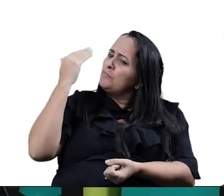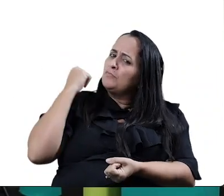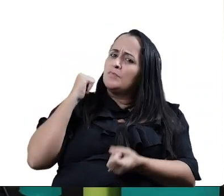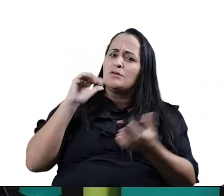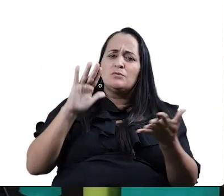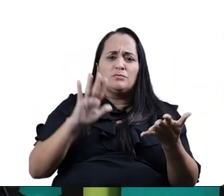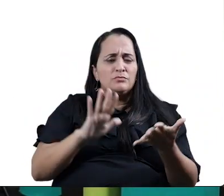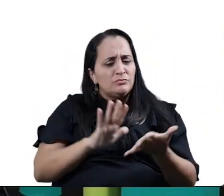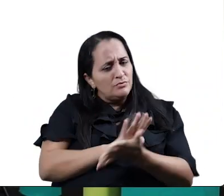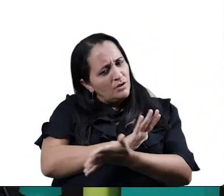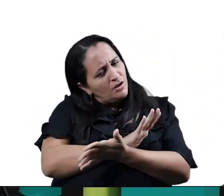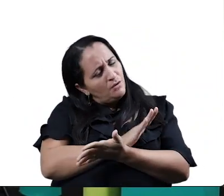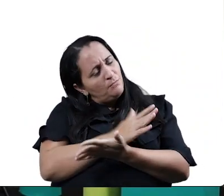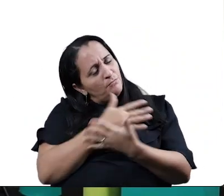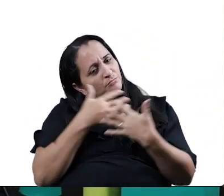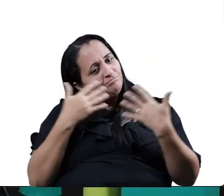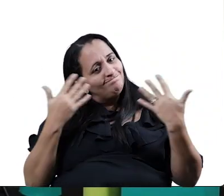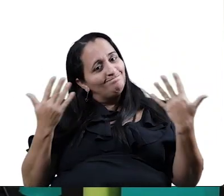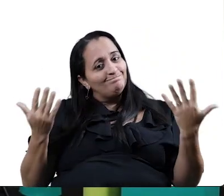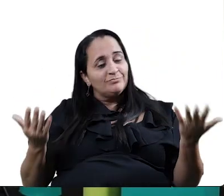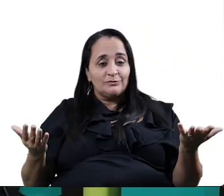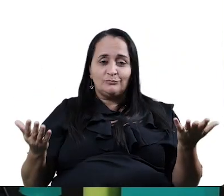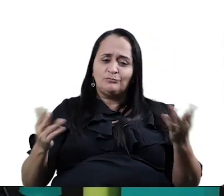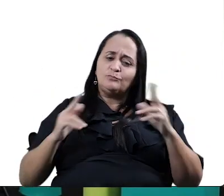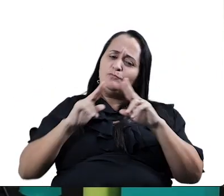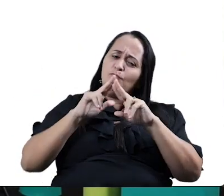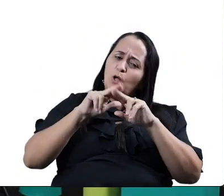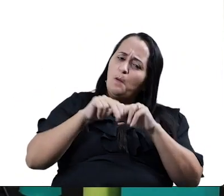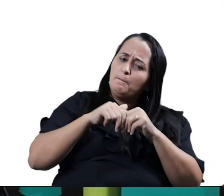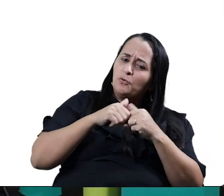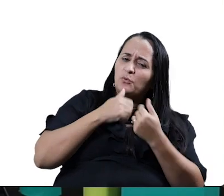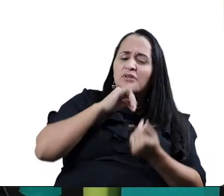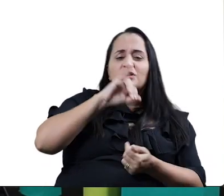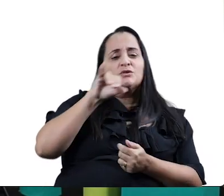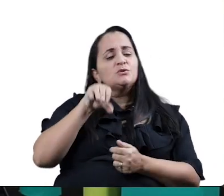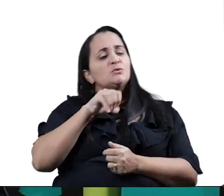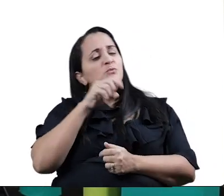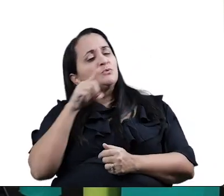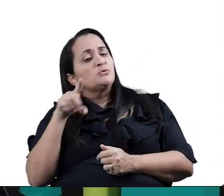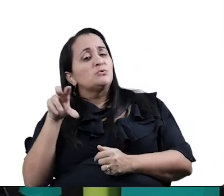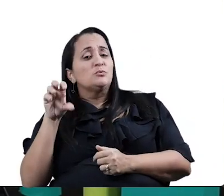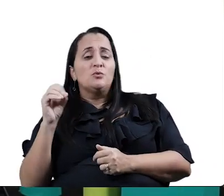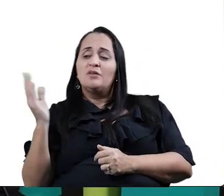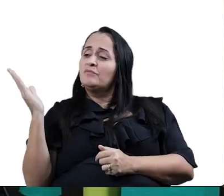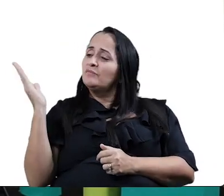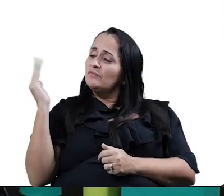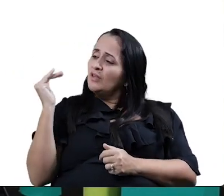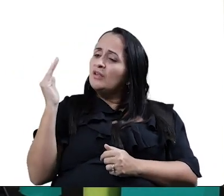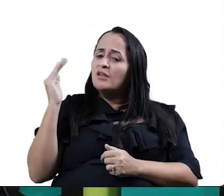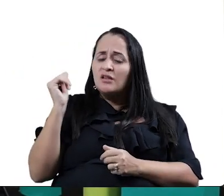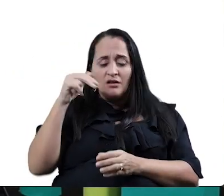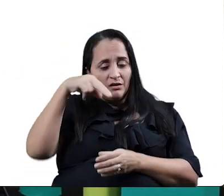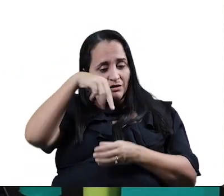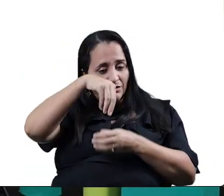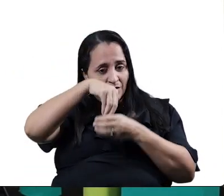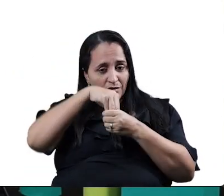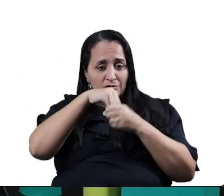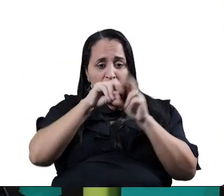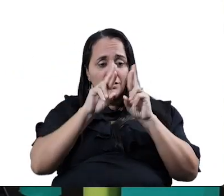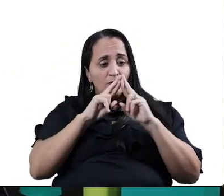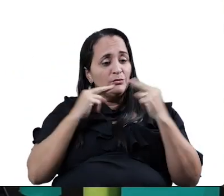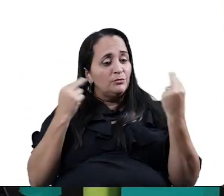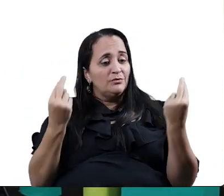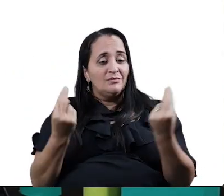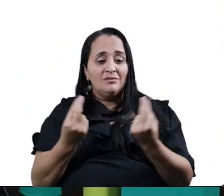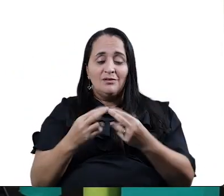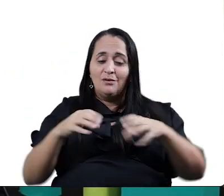pouco e se acabou. Por isso, seu João, entre dentro desta roda. Diga um